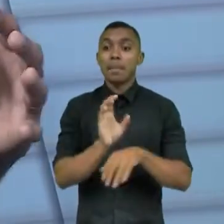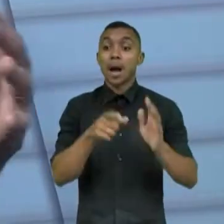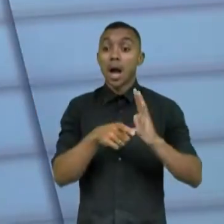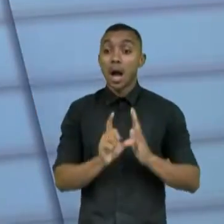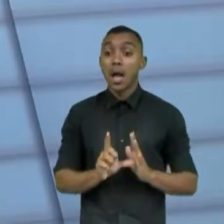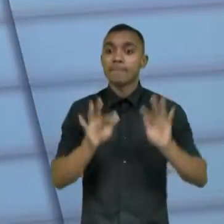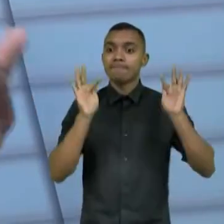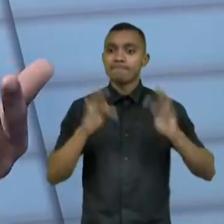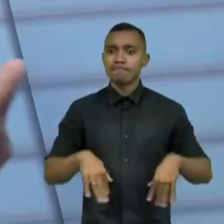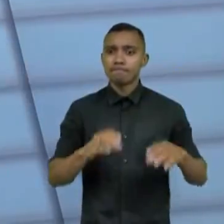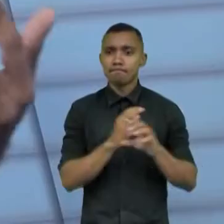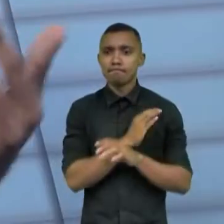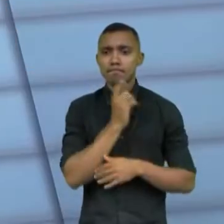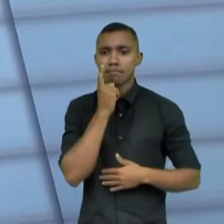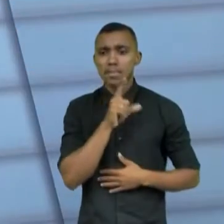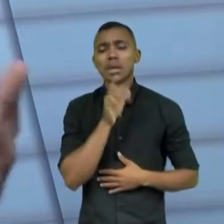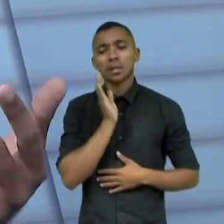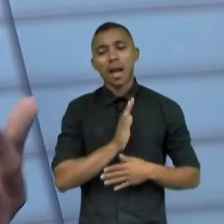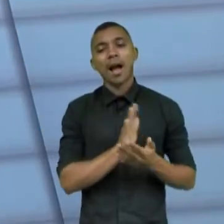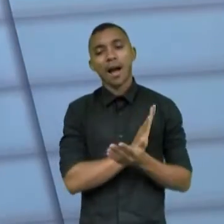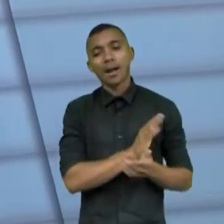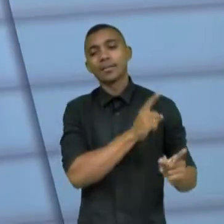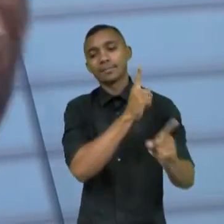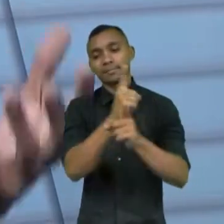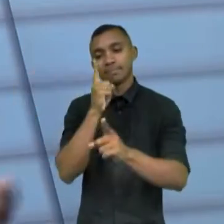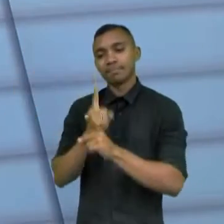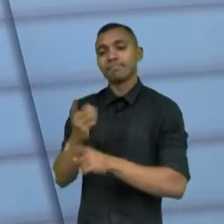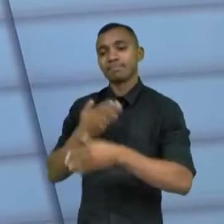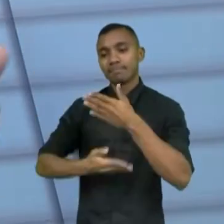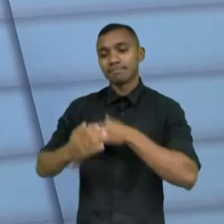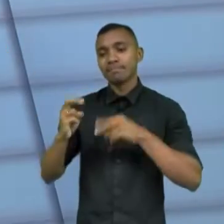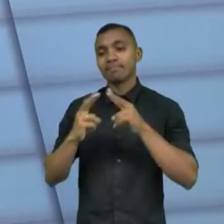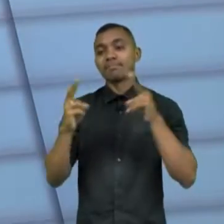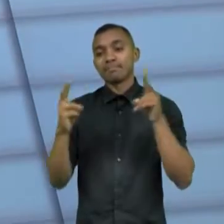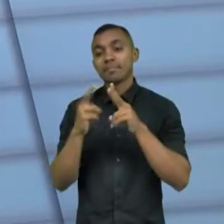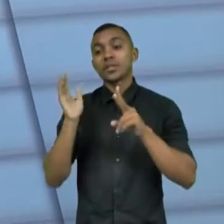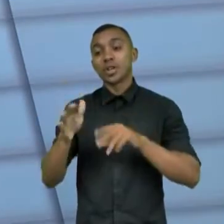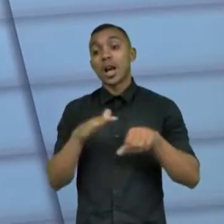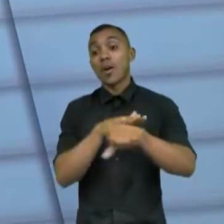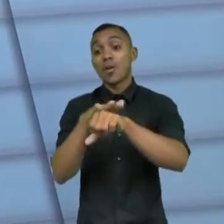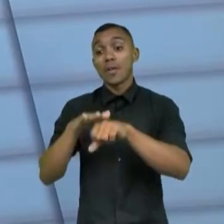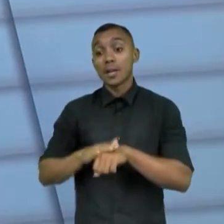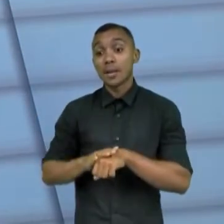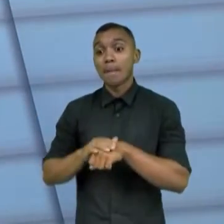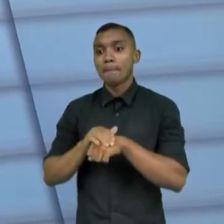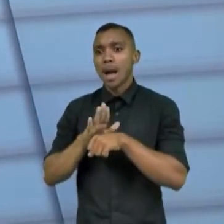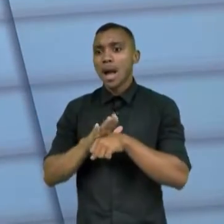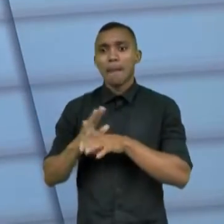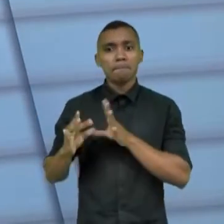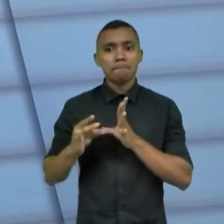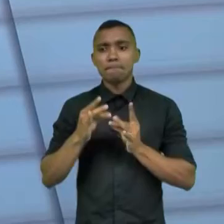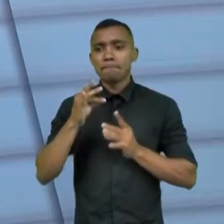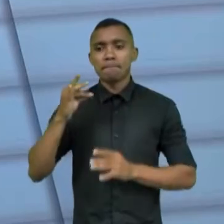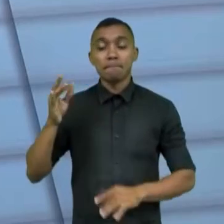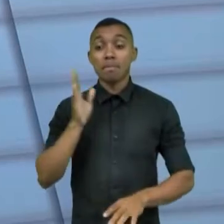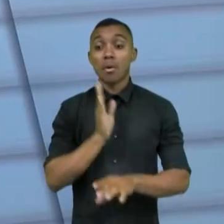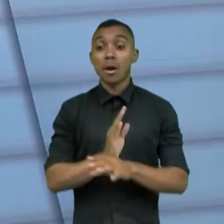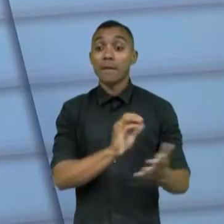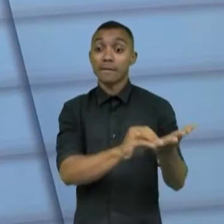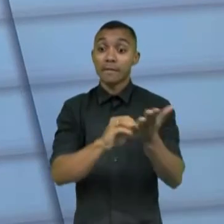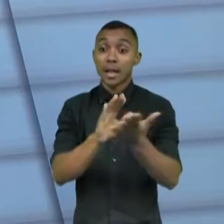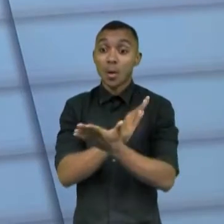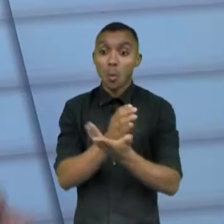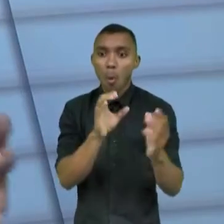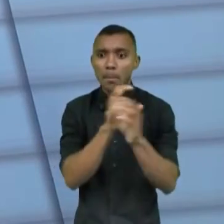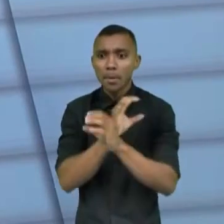lançamentos, a gente já se encontrou, na verdade, eventualmente, já conversou, troca informações, mas isso vai se intensificar depois que os lançamentos das seis cidades forem